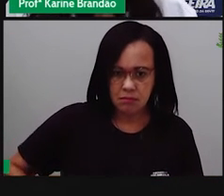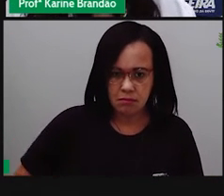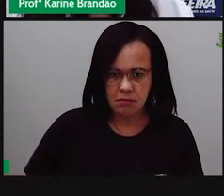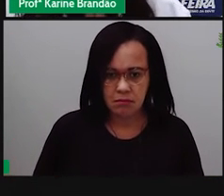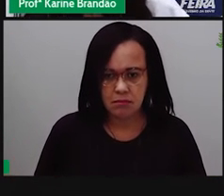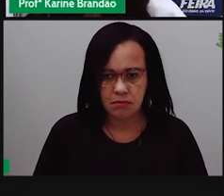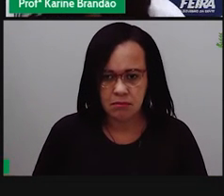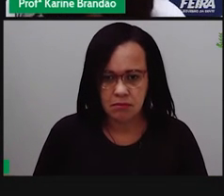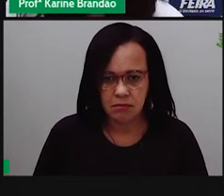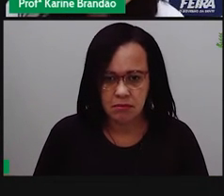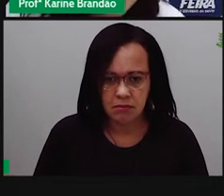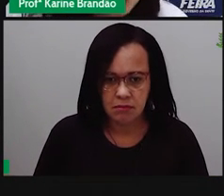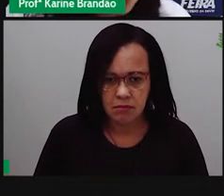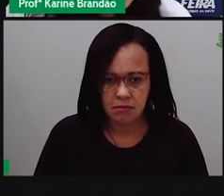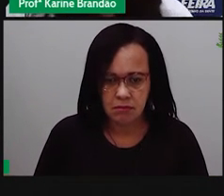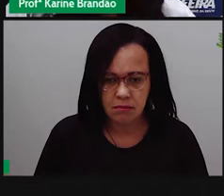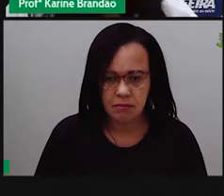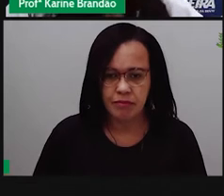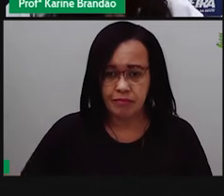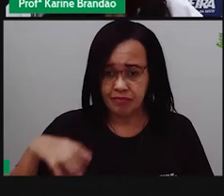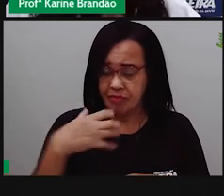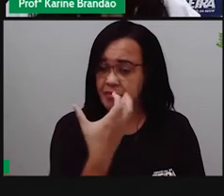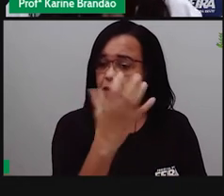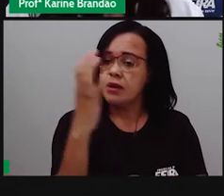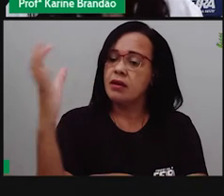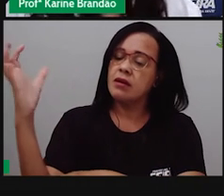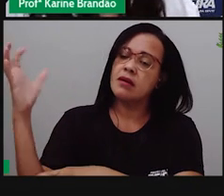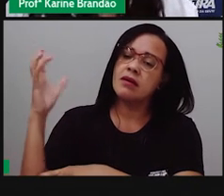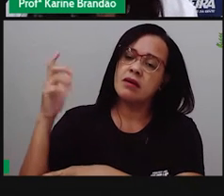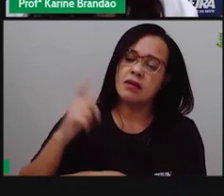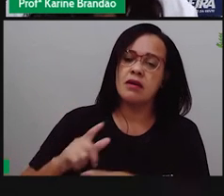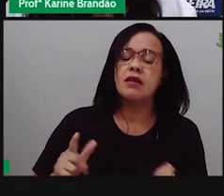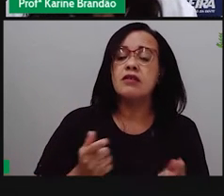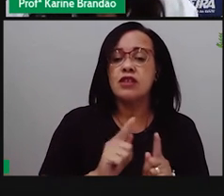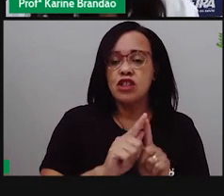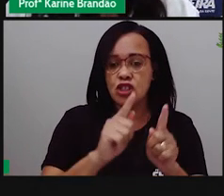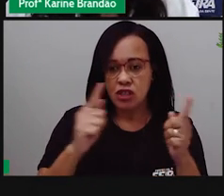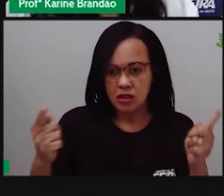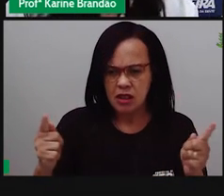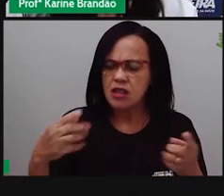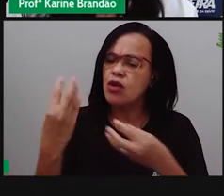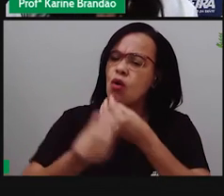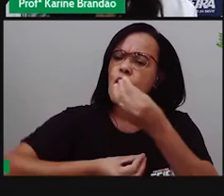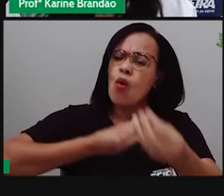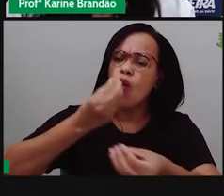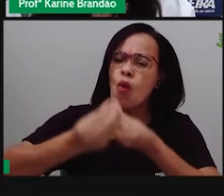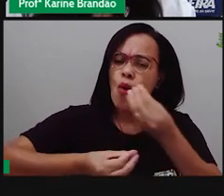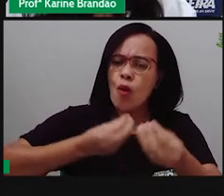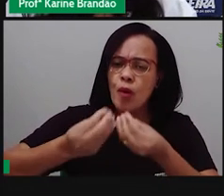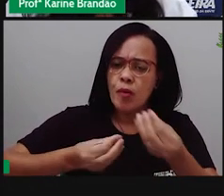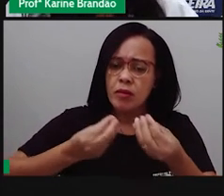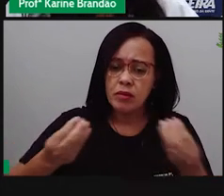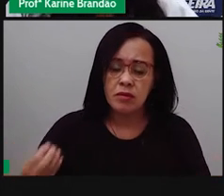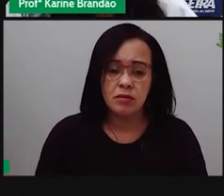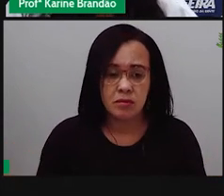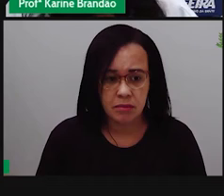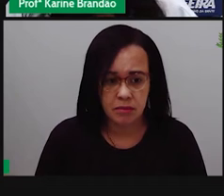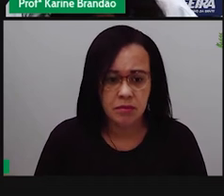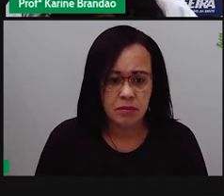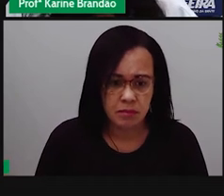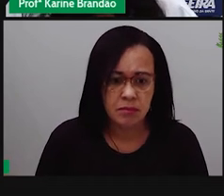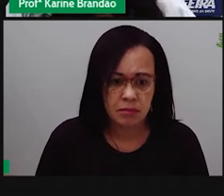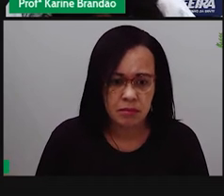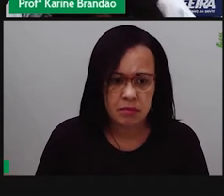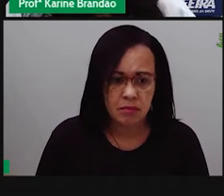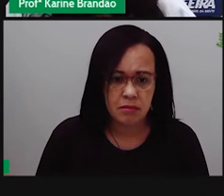de árvore filogenética. Vocês não precisam saber esse termo tão complexo. Você vai entender que, como se fosse uma